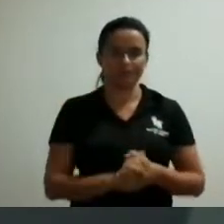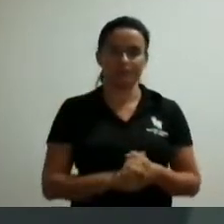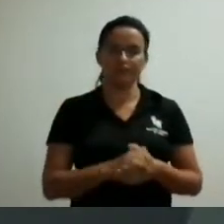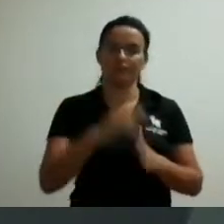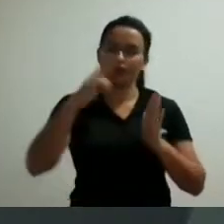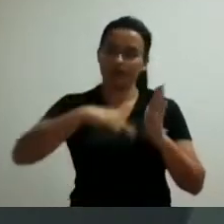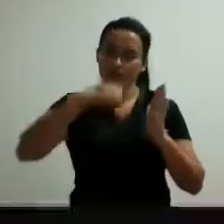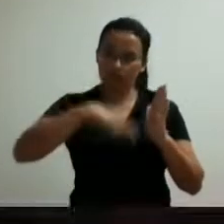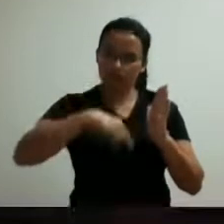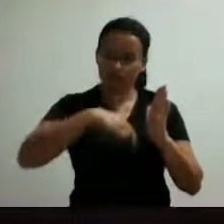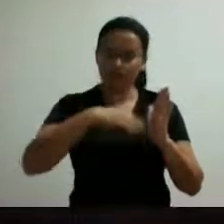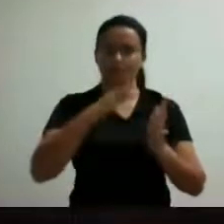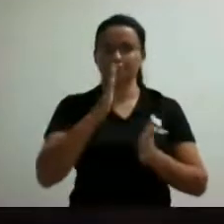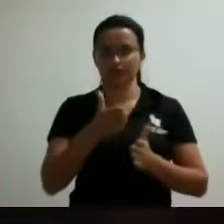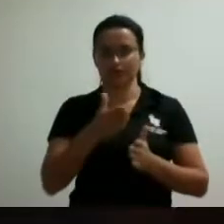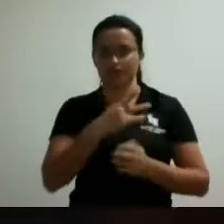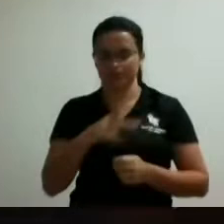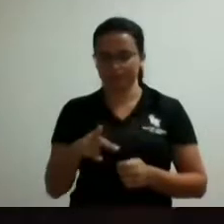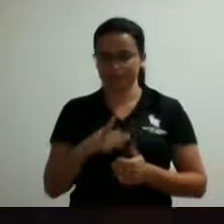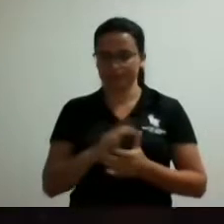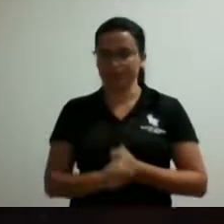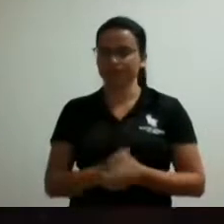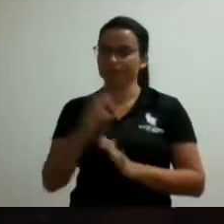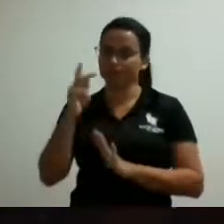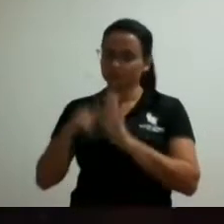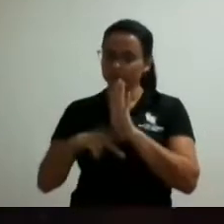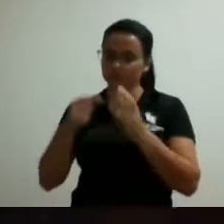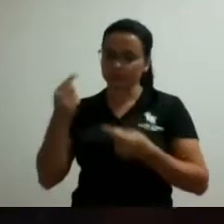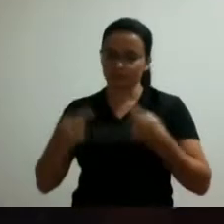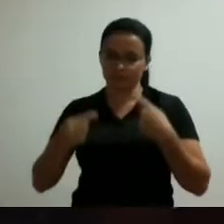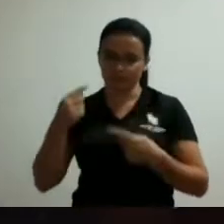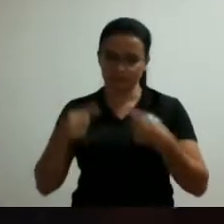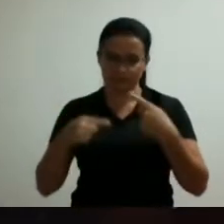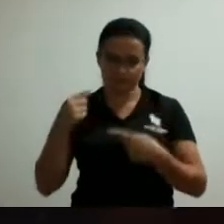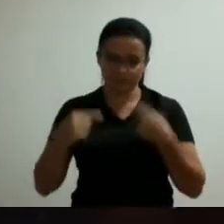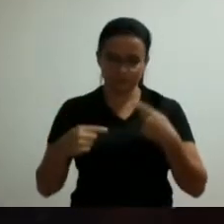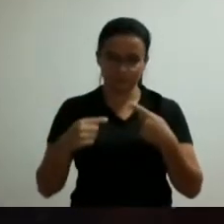pareceres senhor presidente projeto encontre-se em discussão